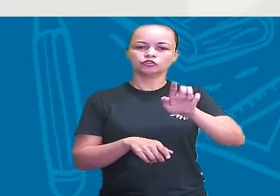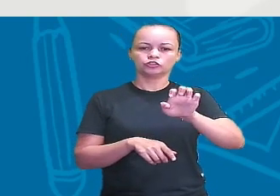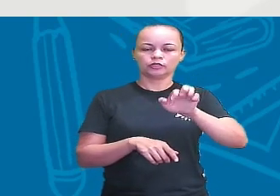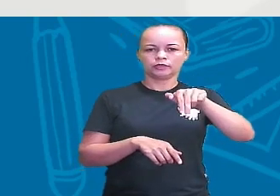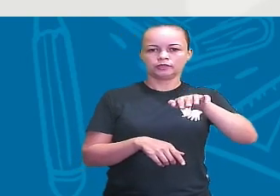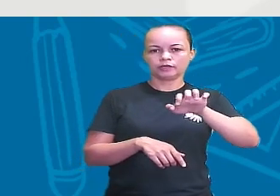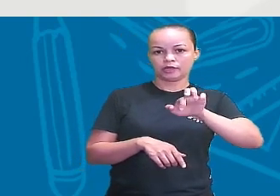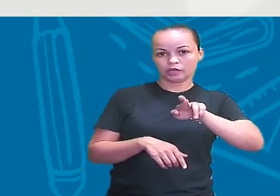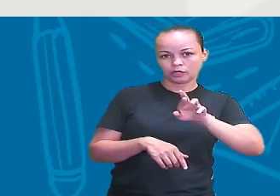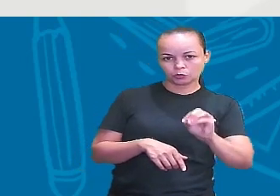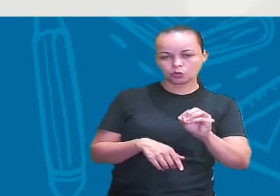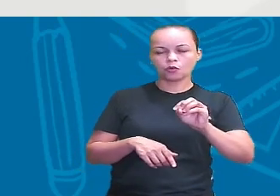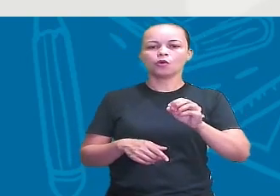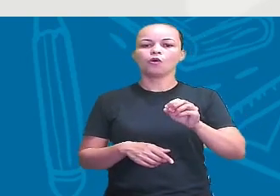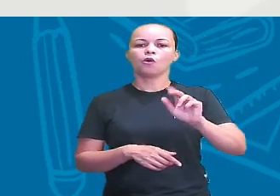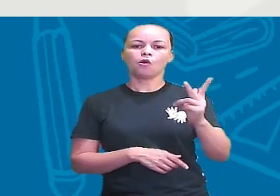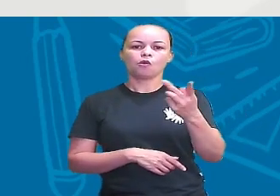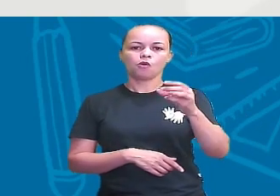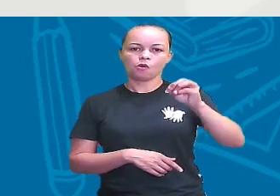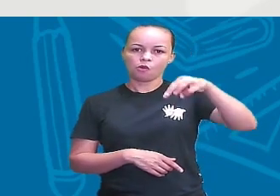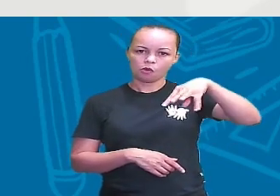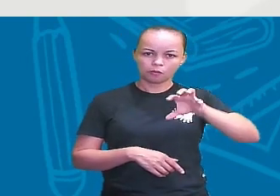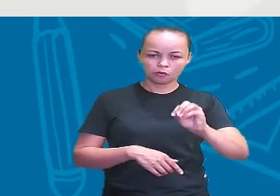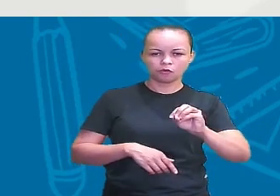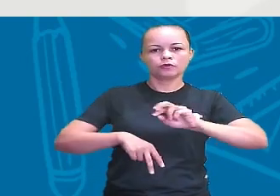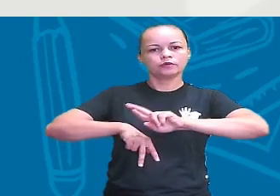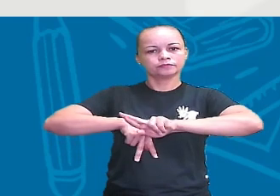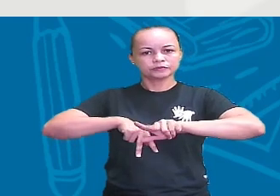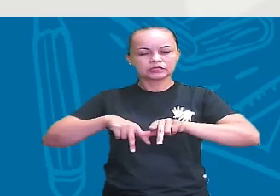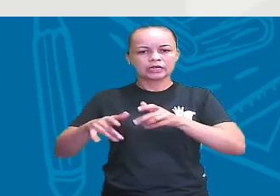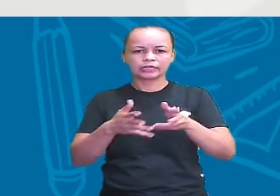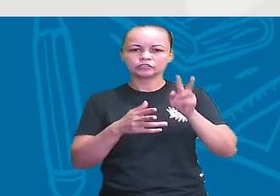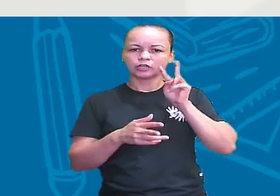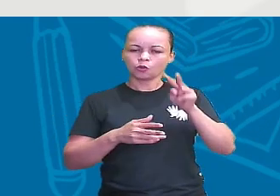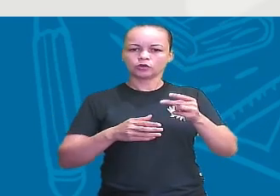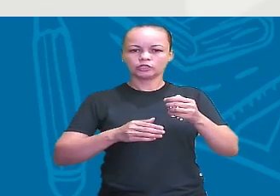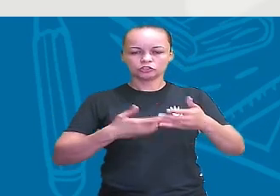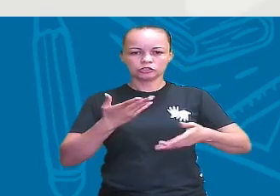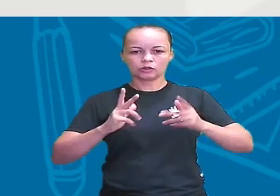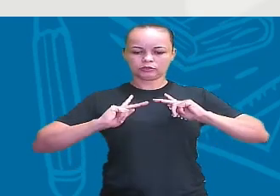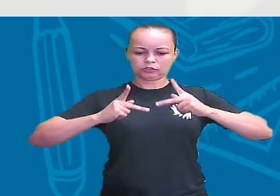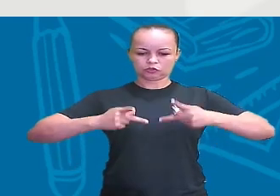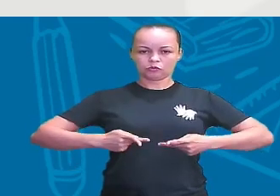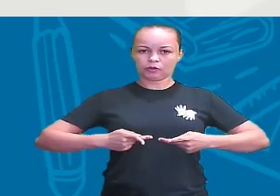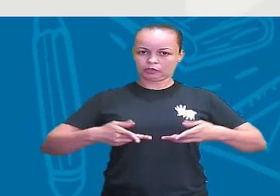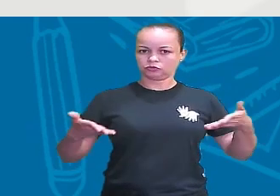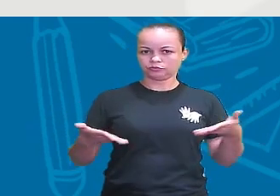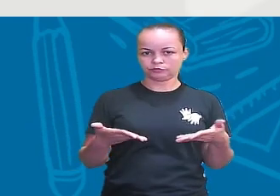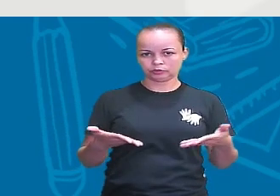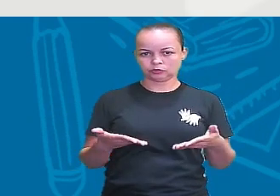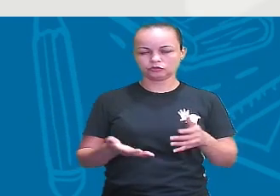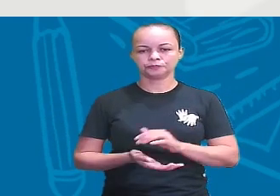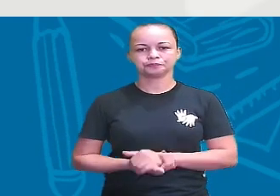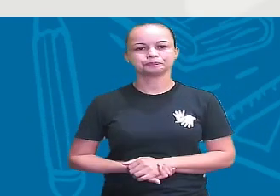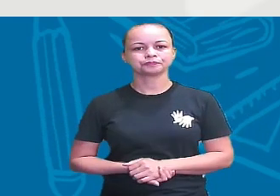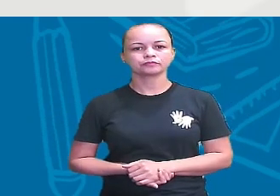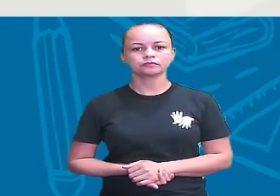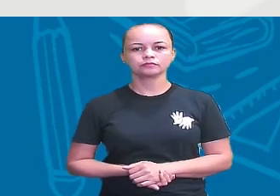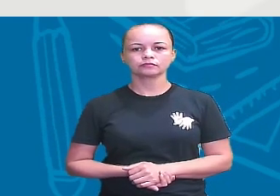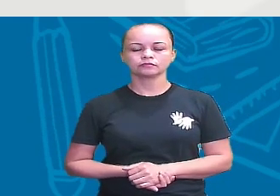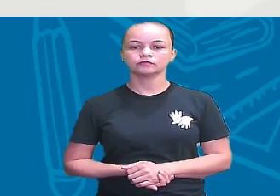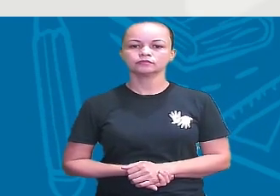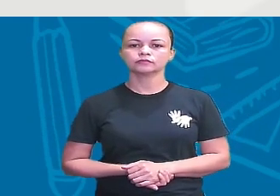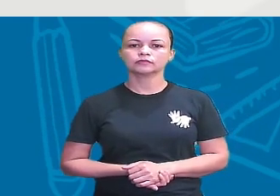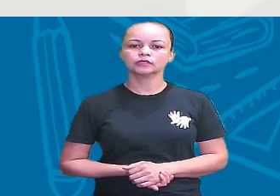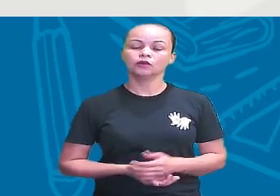origem ao homem atual, né? Os seres humanos atuais, tá bem? Vamos lá. Hoje a gente vai falar